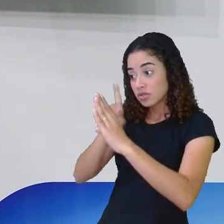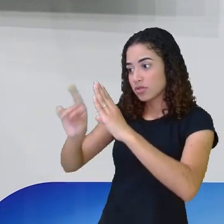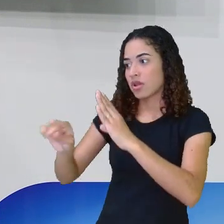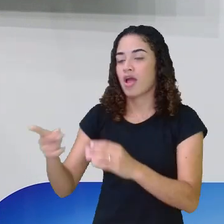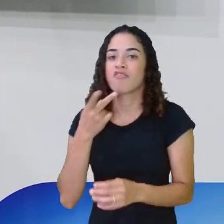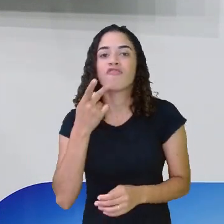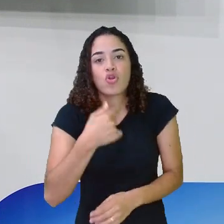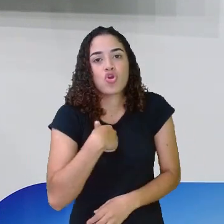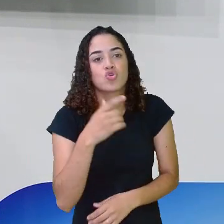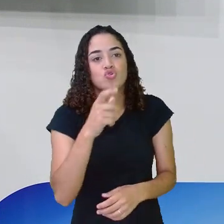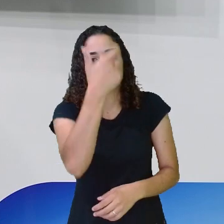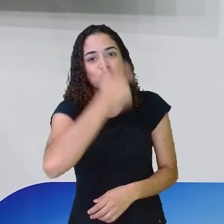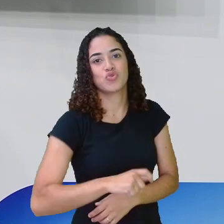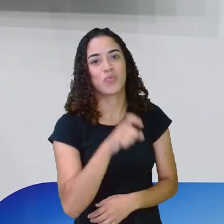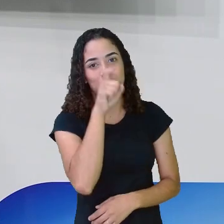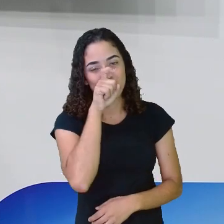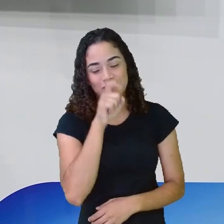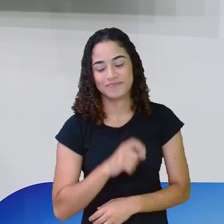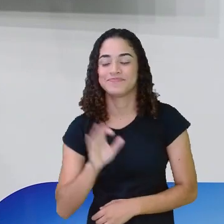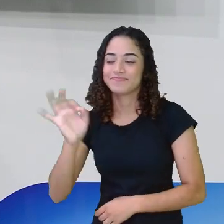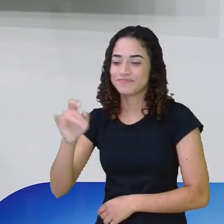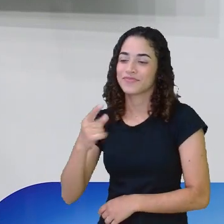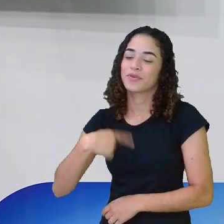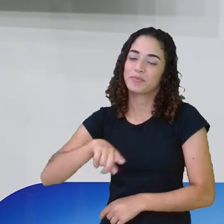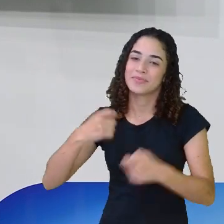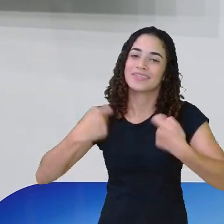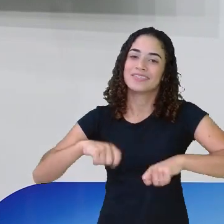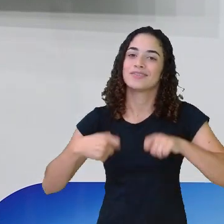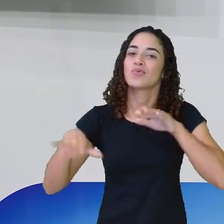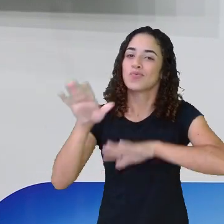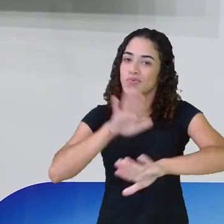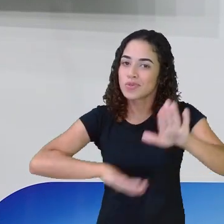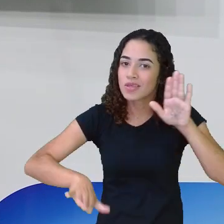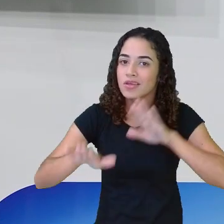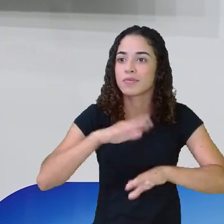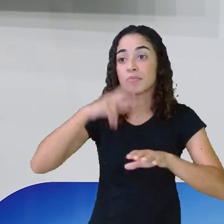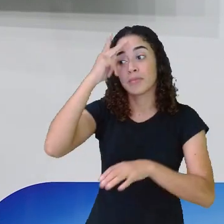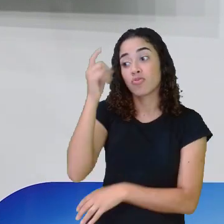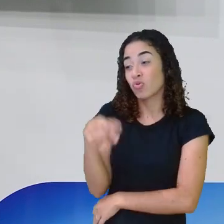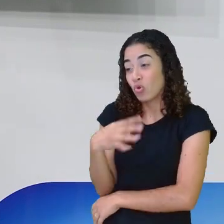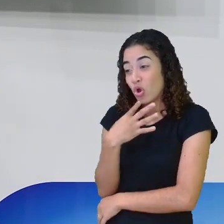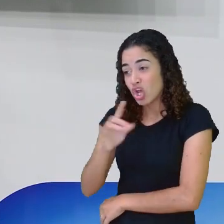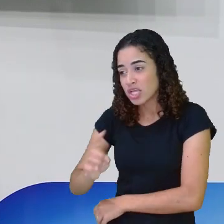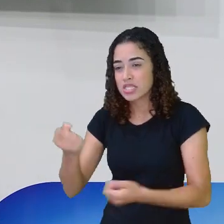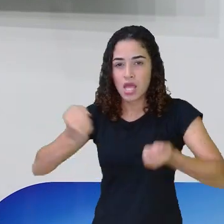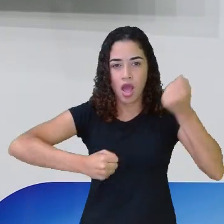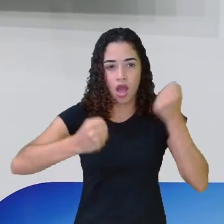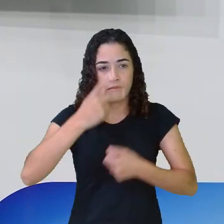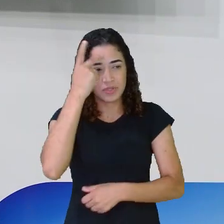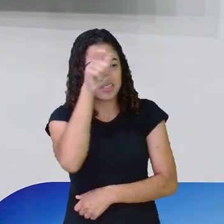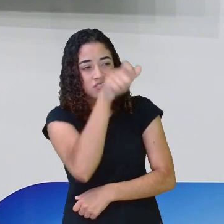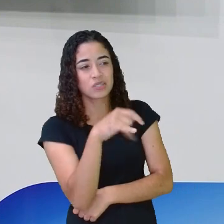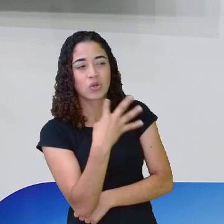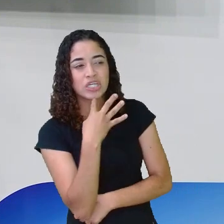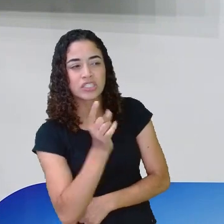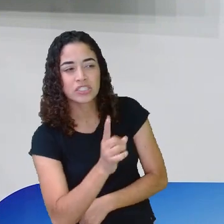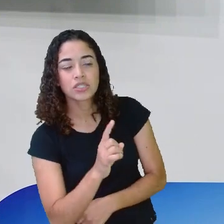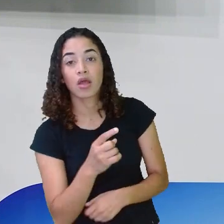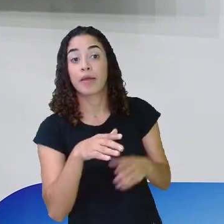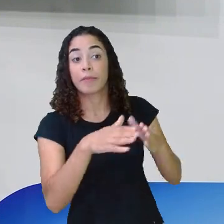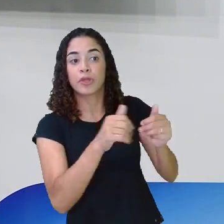Não é isso, professora, a gente tem que ter muito cuidado, falar com estranhos, se aproximar de carro que não conhece, às vezes, pega uma